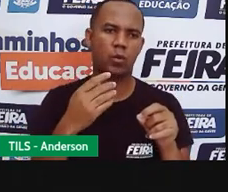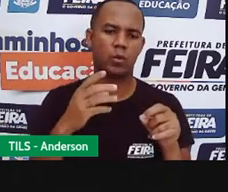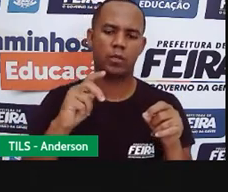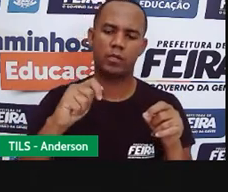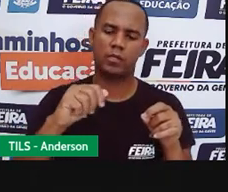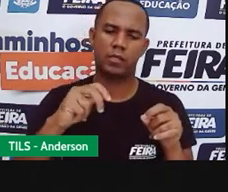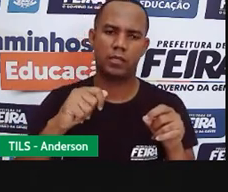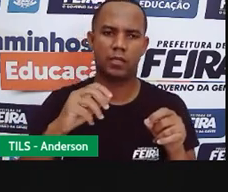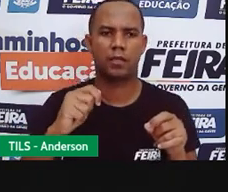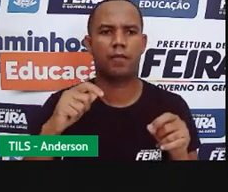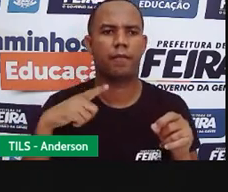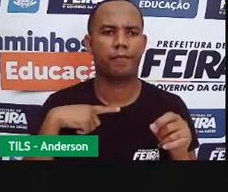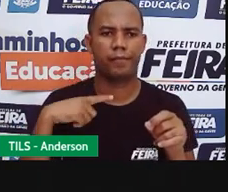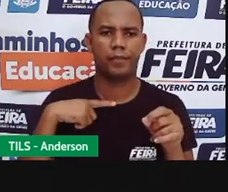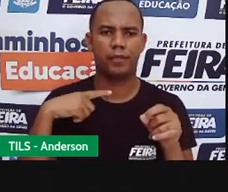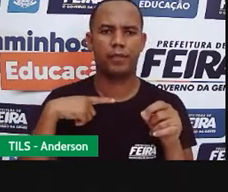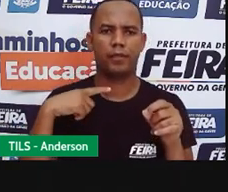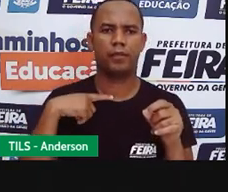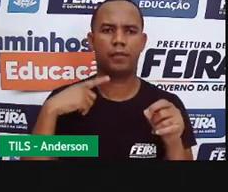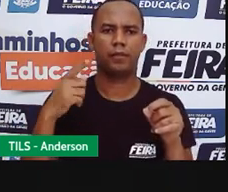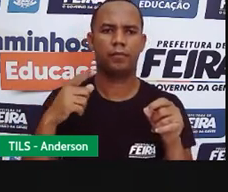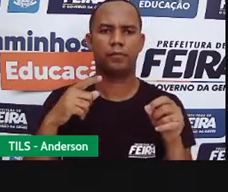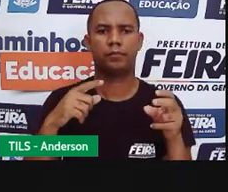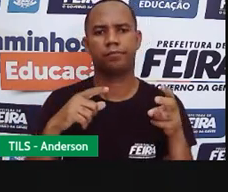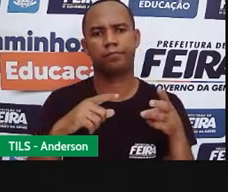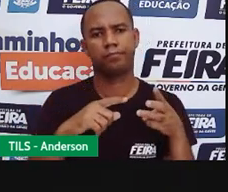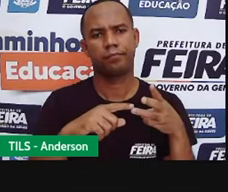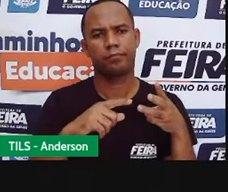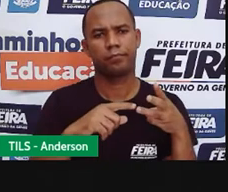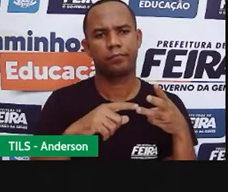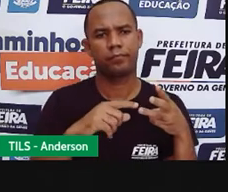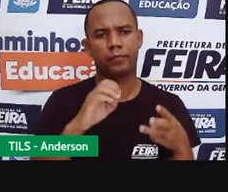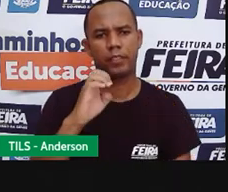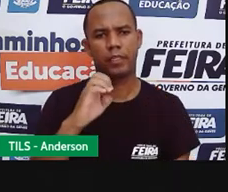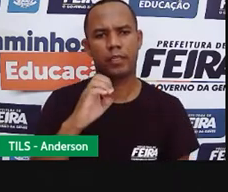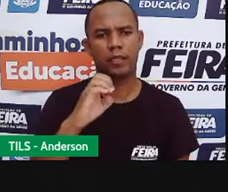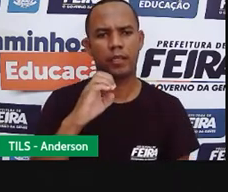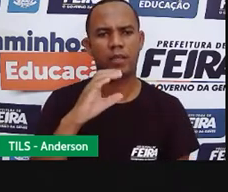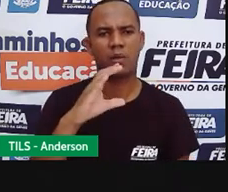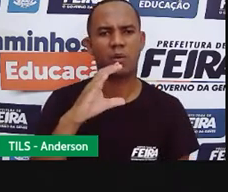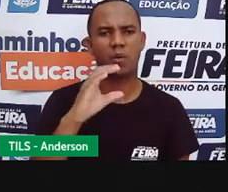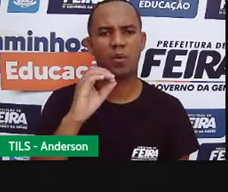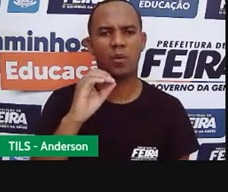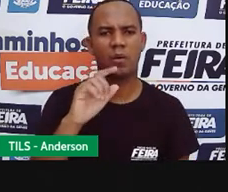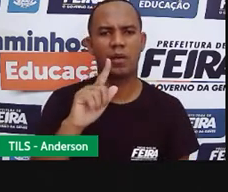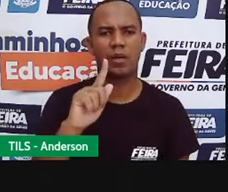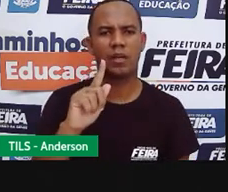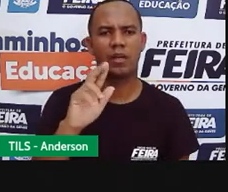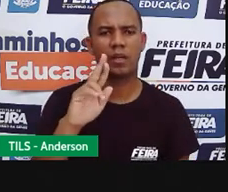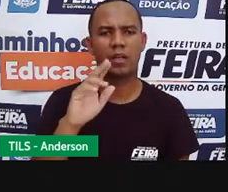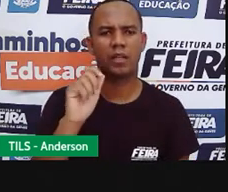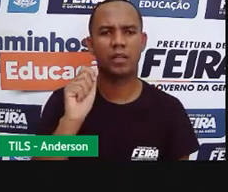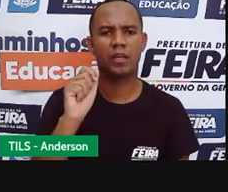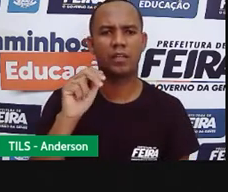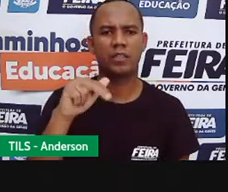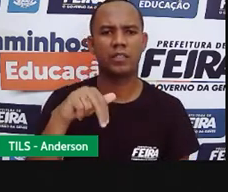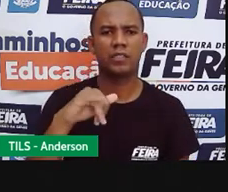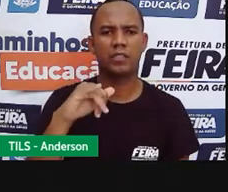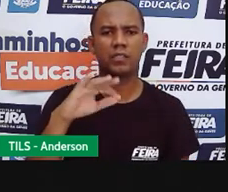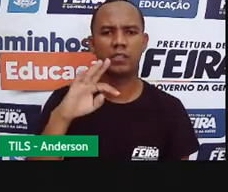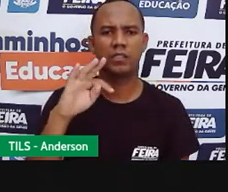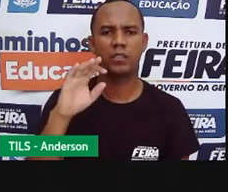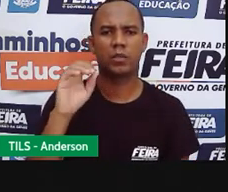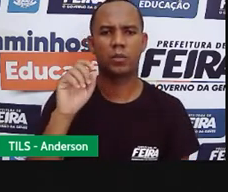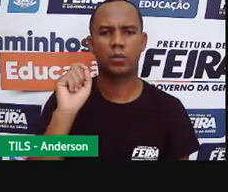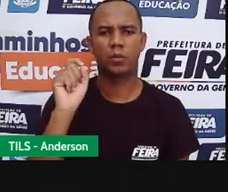terra o ecogranipto sabe aquele que a gente utiliza para as toleiras